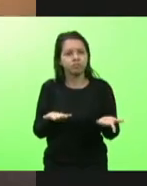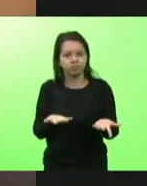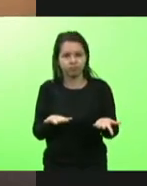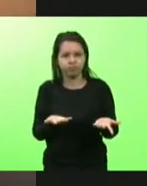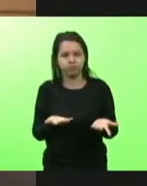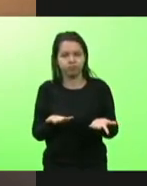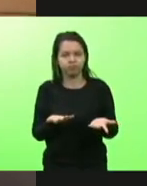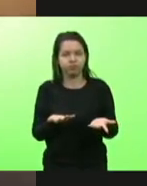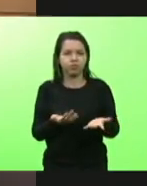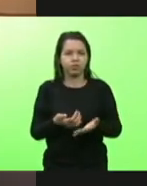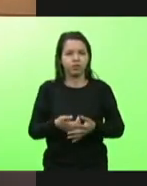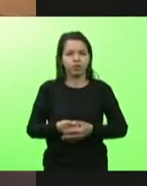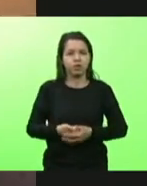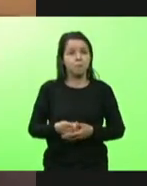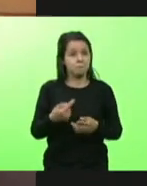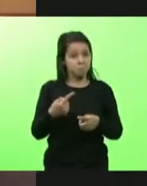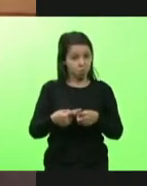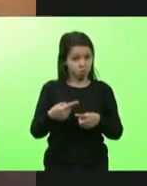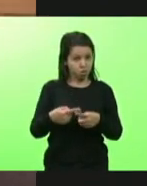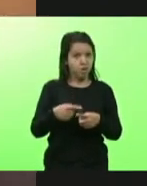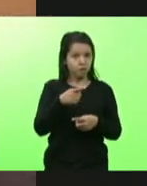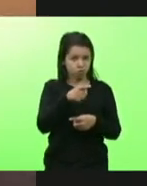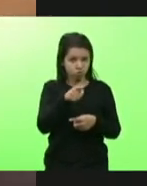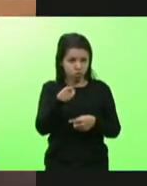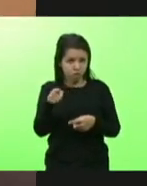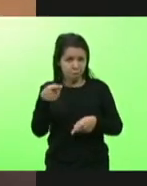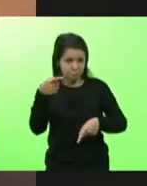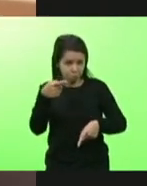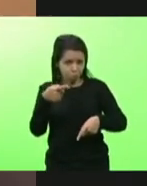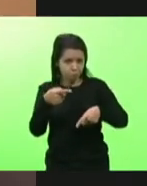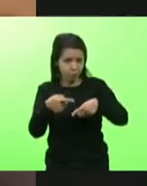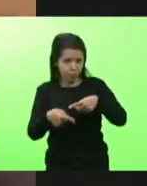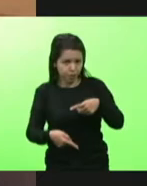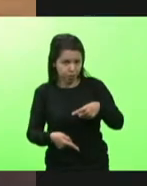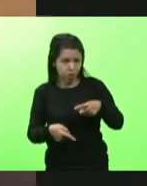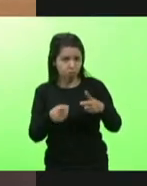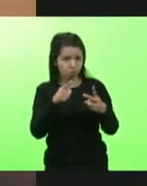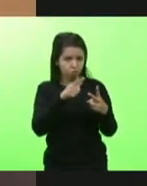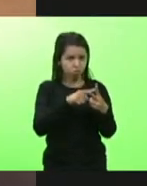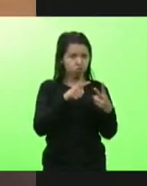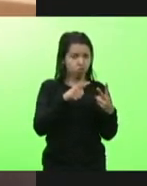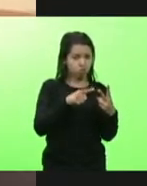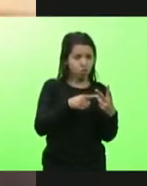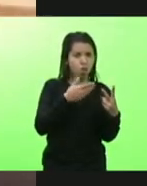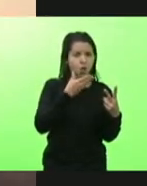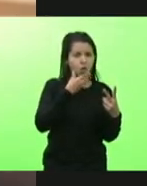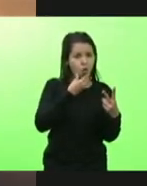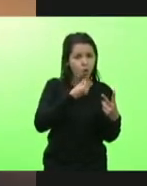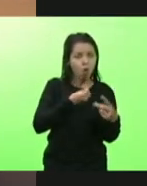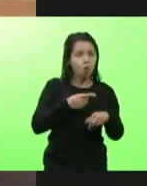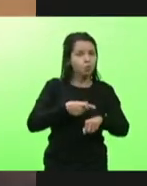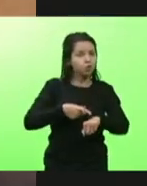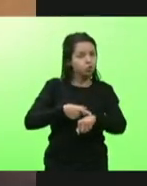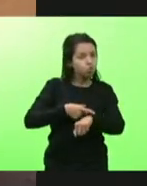Porque vocês proibiram uma imagem de dois homens nus?